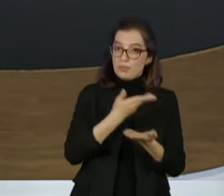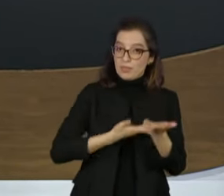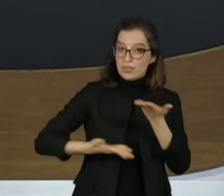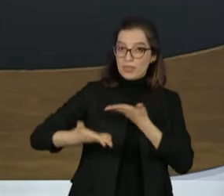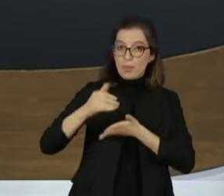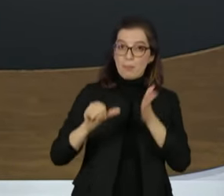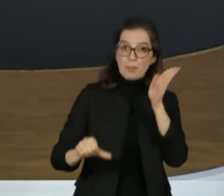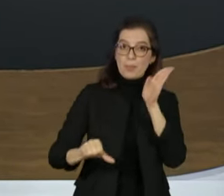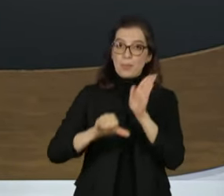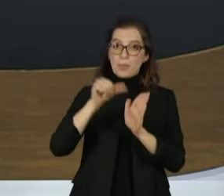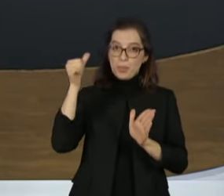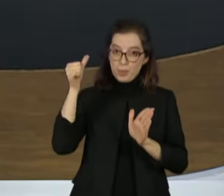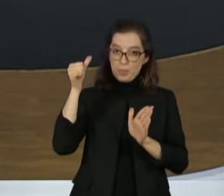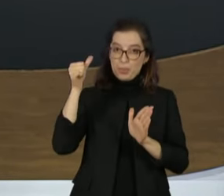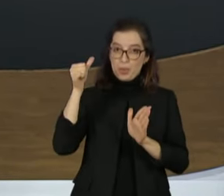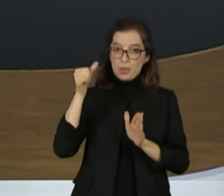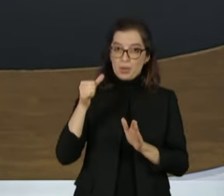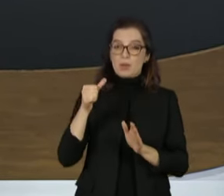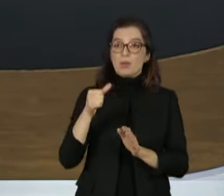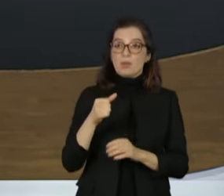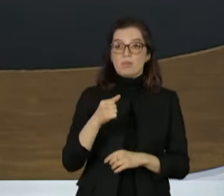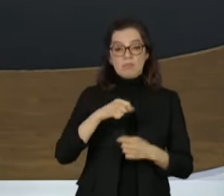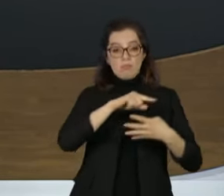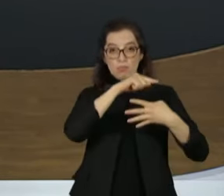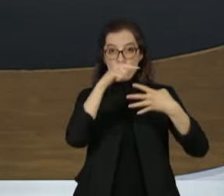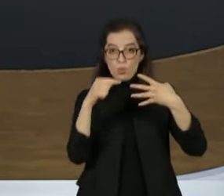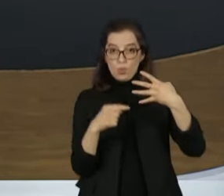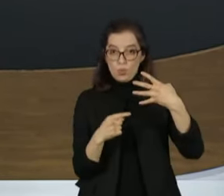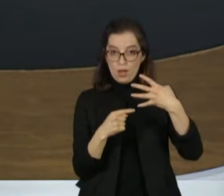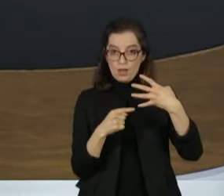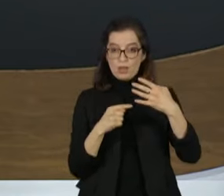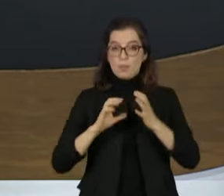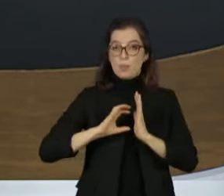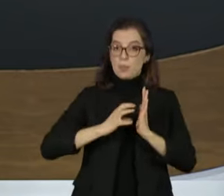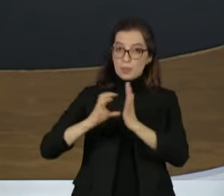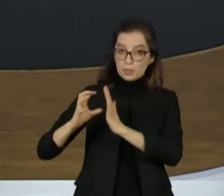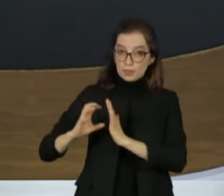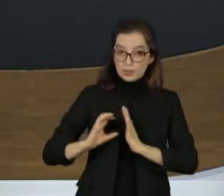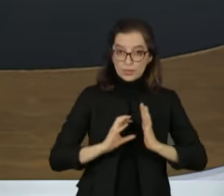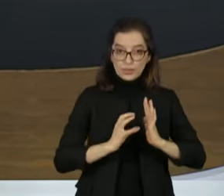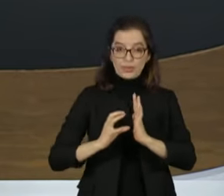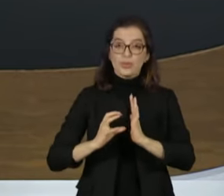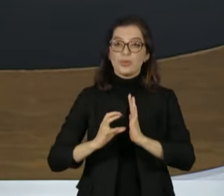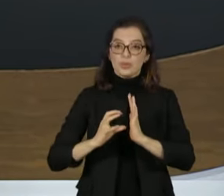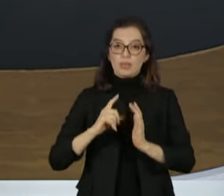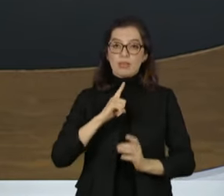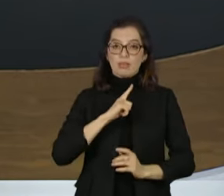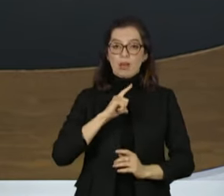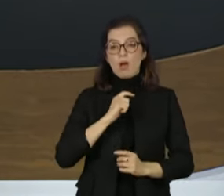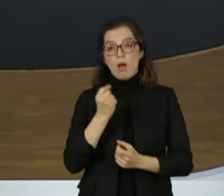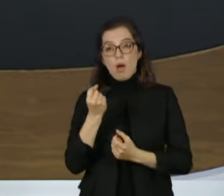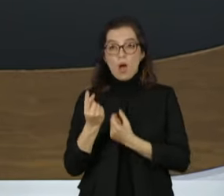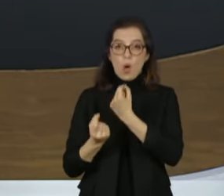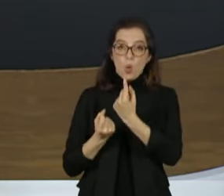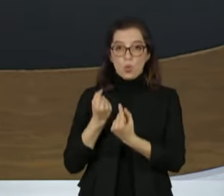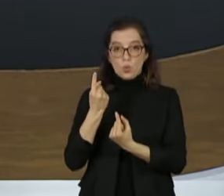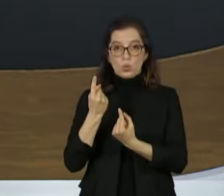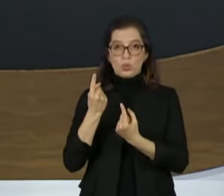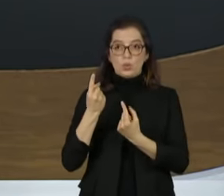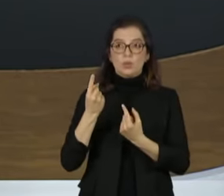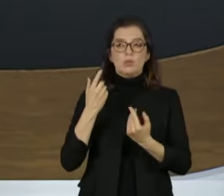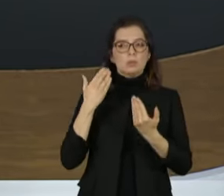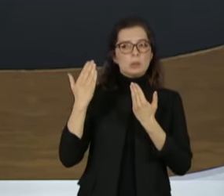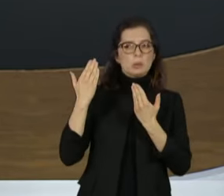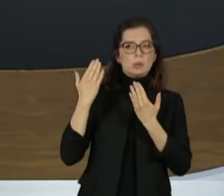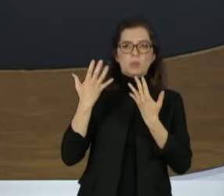de quatro partidos. Ainda assim, teve a sua postulação questionada por setores da sua própria legenda e também